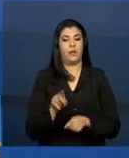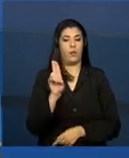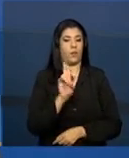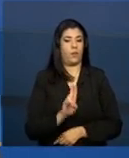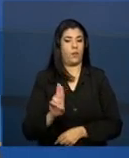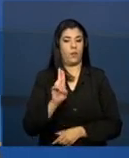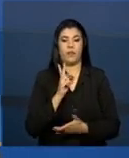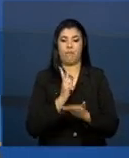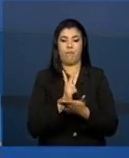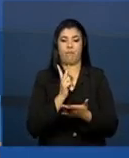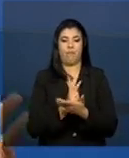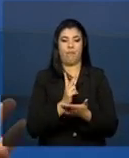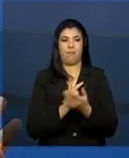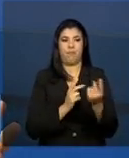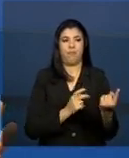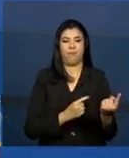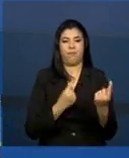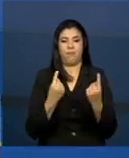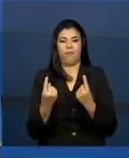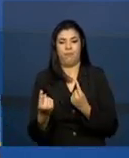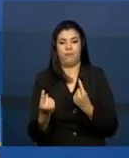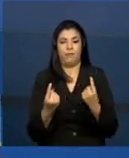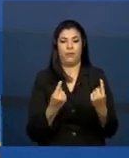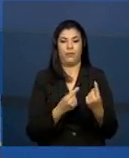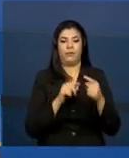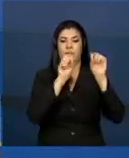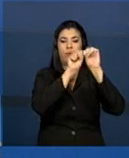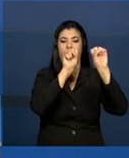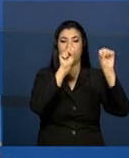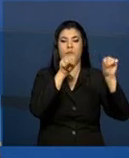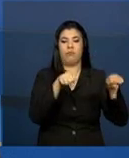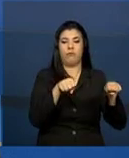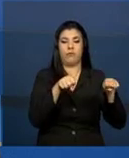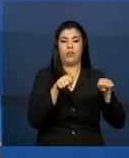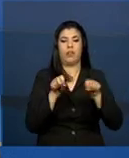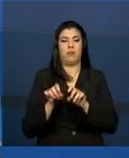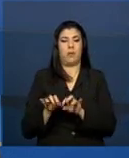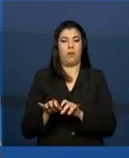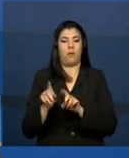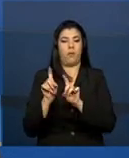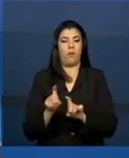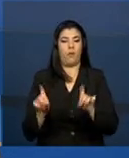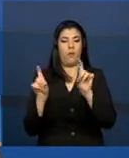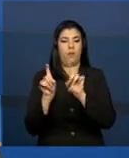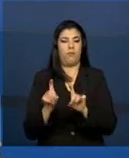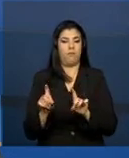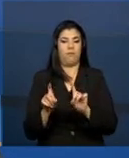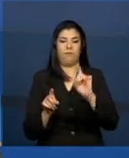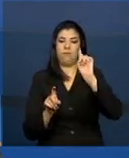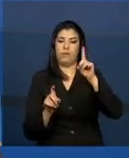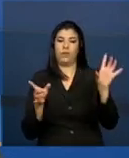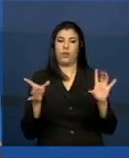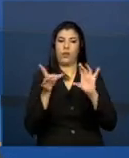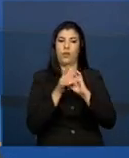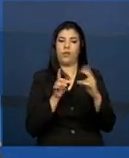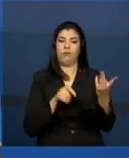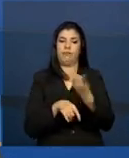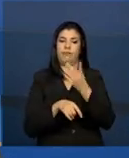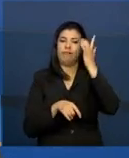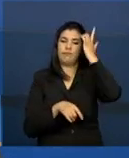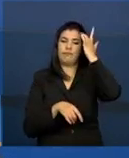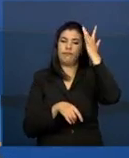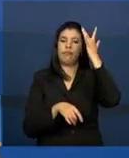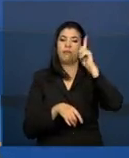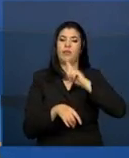tempo, um computador, um sistema online, não é uma tarefa fácil. Também,